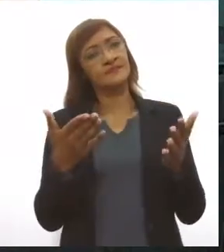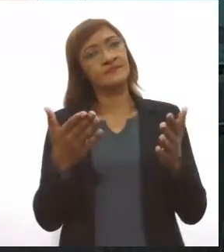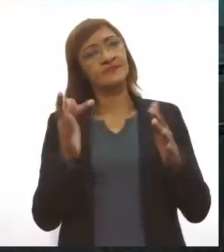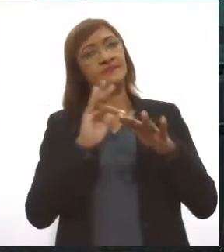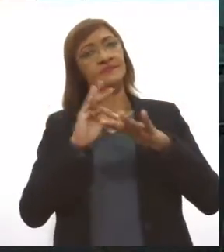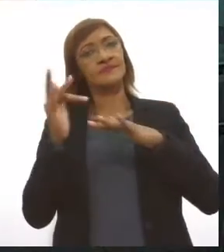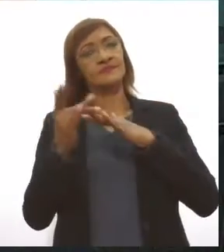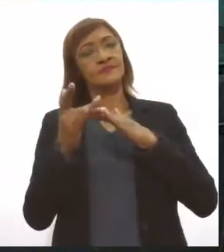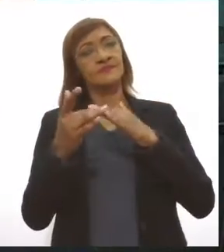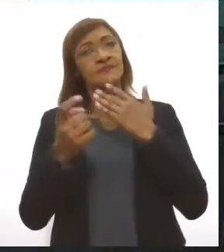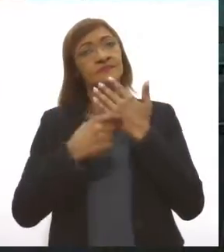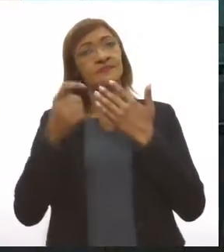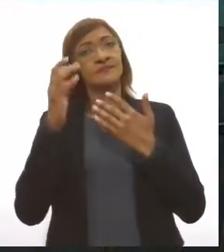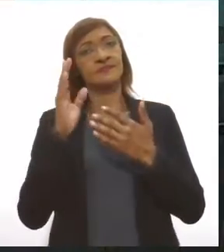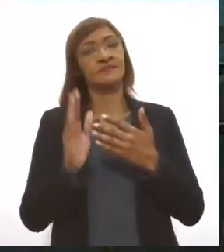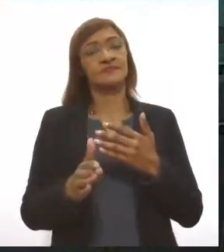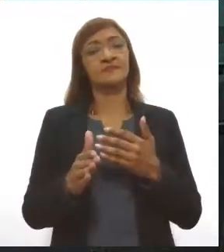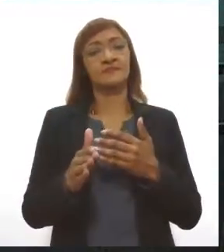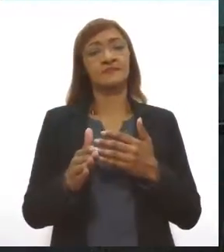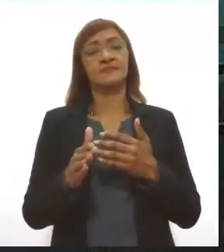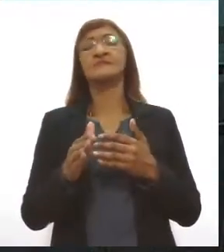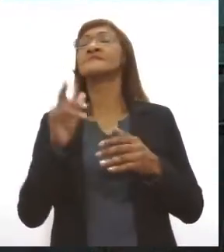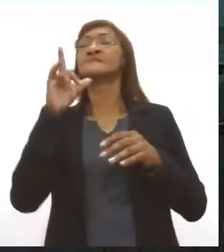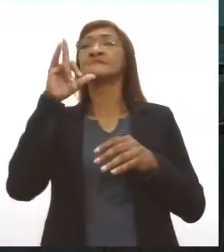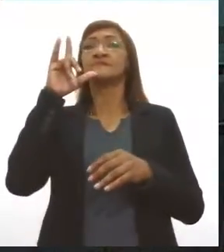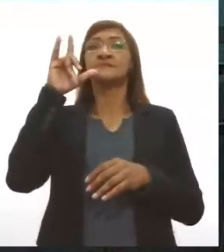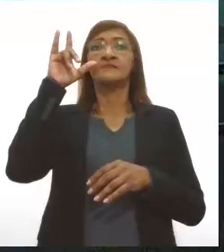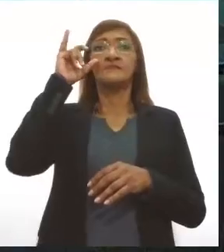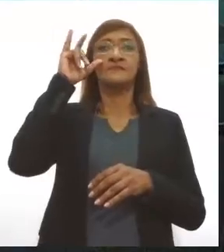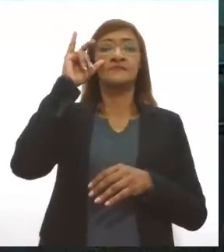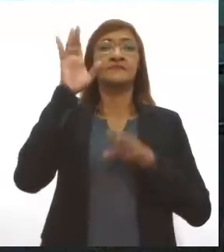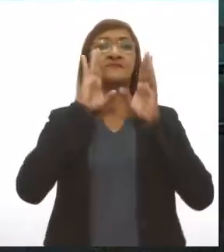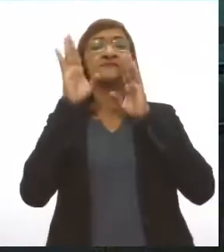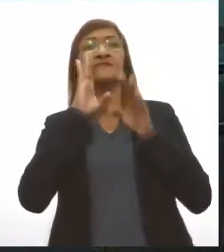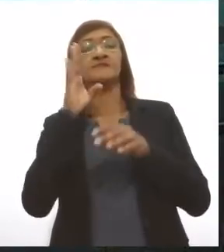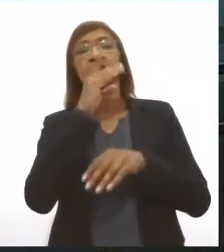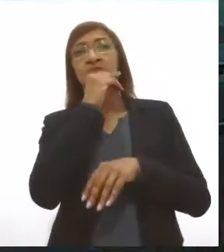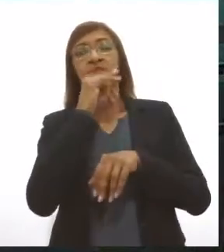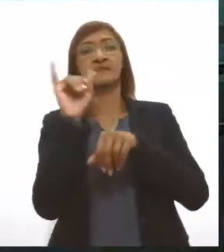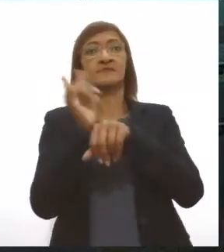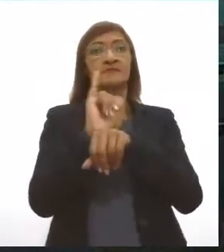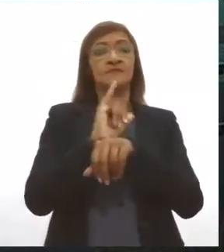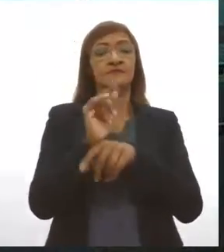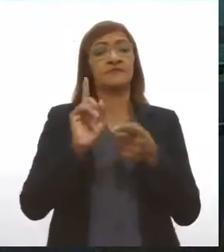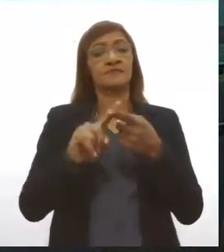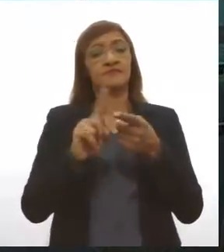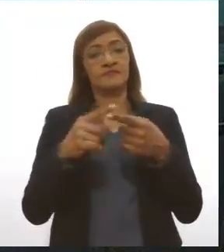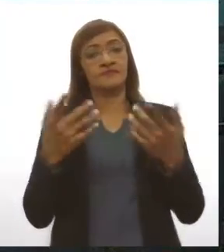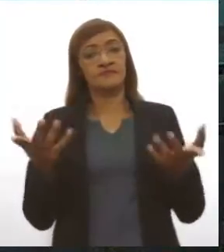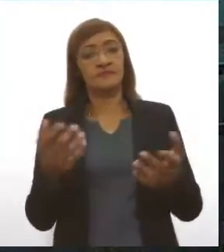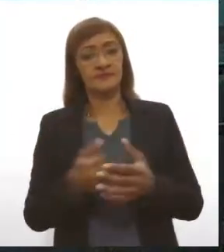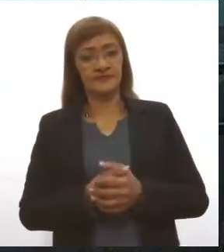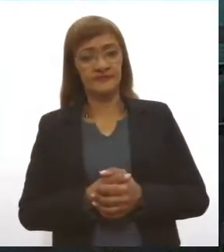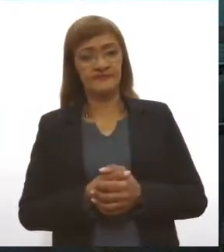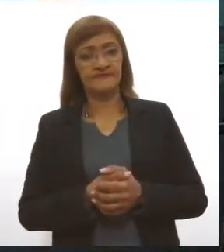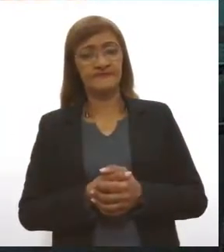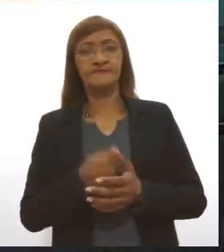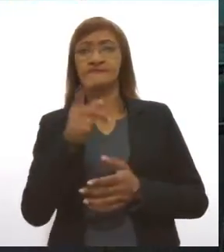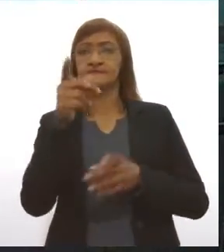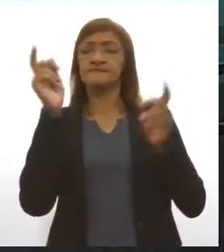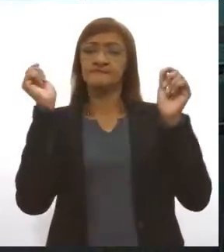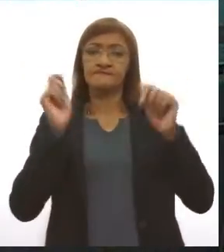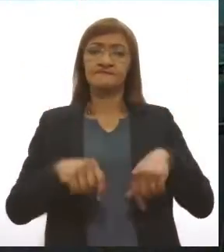sociais, no Facebook, Instagram, arroba TV Alesi 5.2, no YouTube é só acessar o endereço TV Alesi. E também você pode